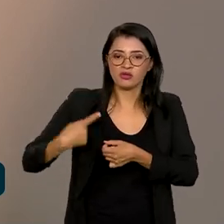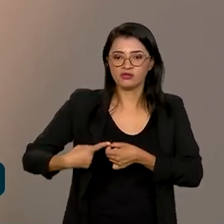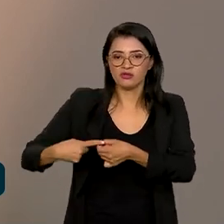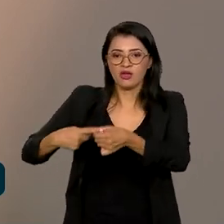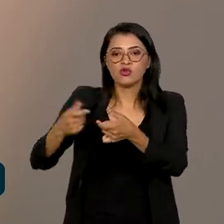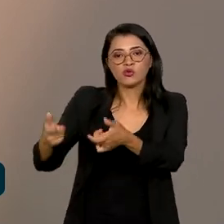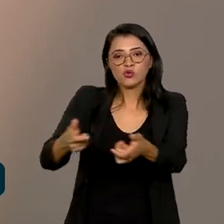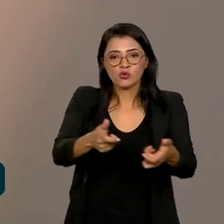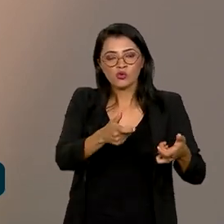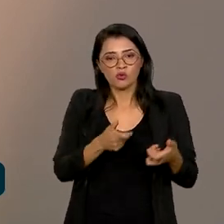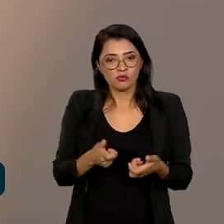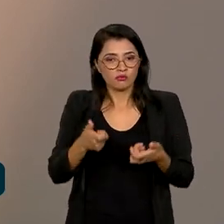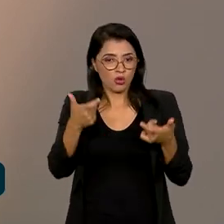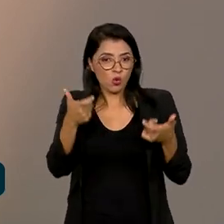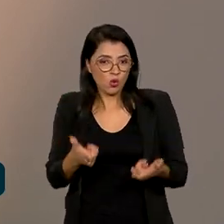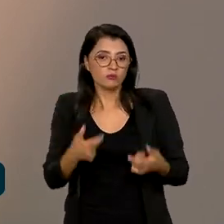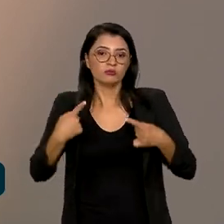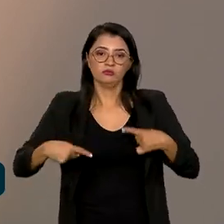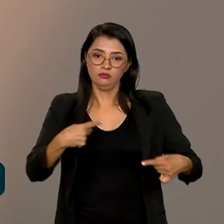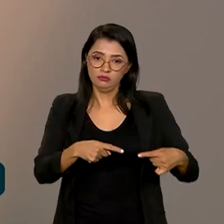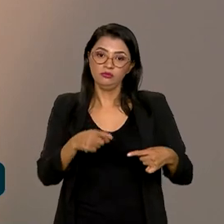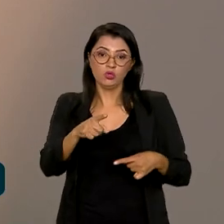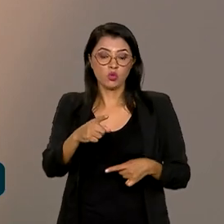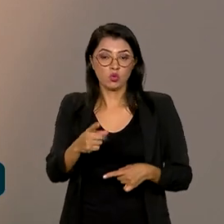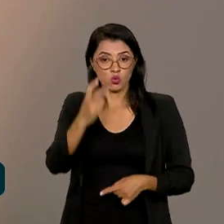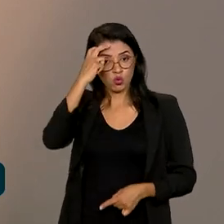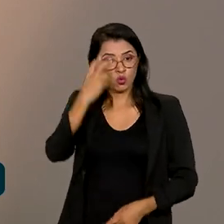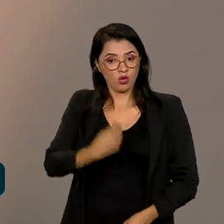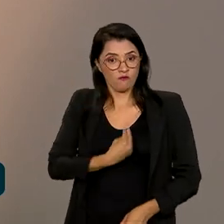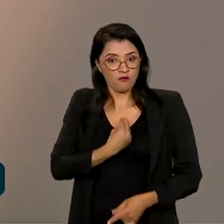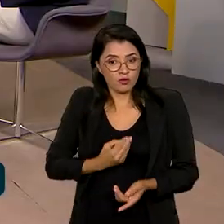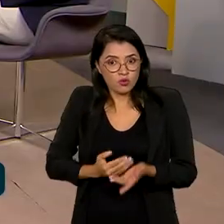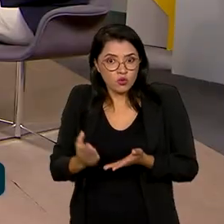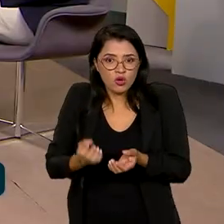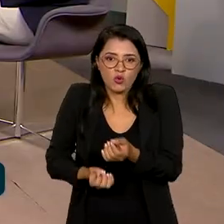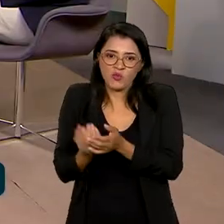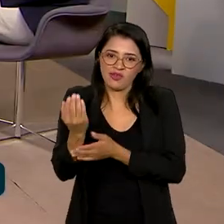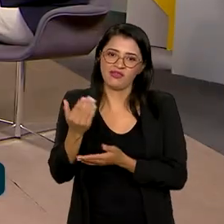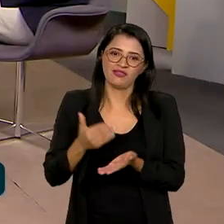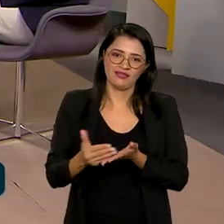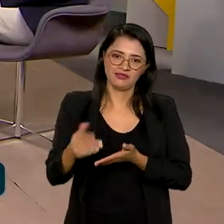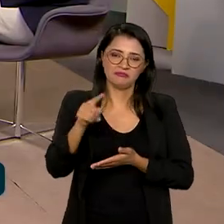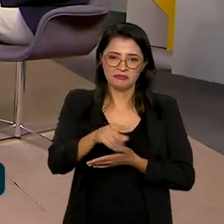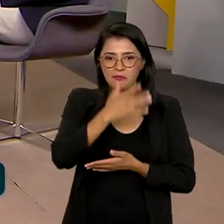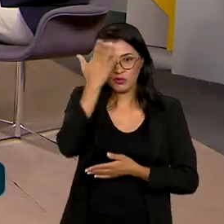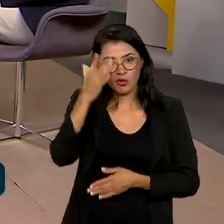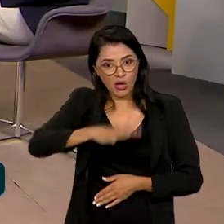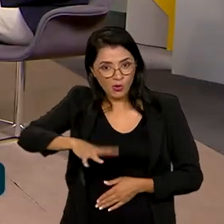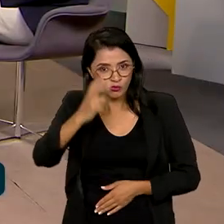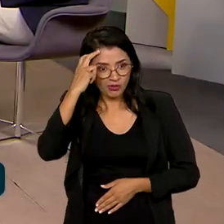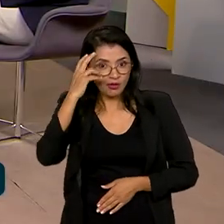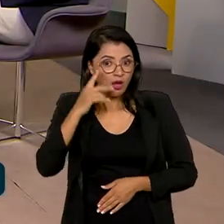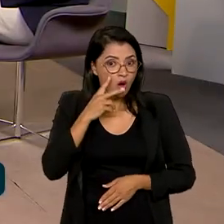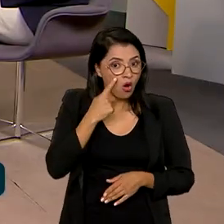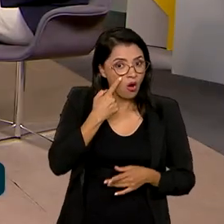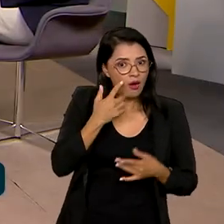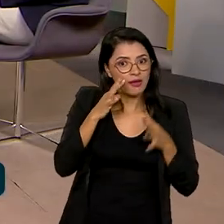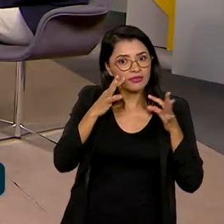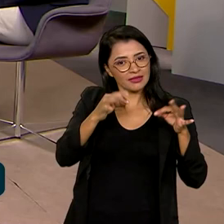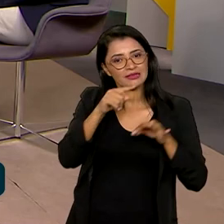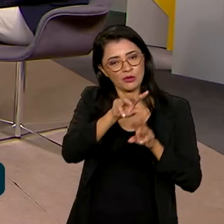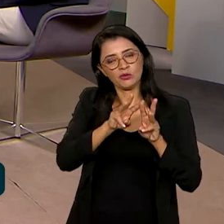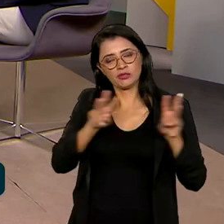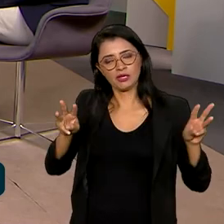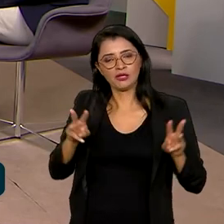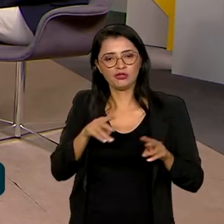dos lugares onde essa política cultura viva começa a acontecer. O pessoal do setor cultural tem que ficar de olho nessas oportunidades lá no site